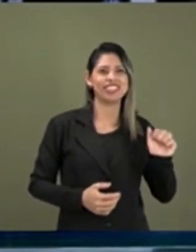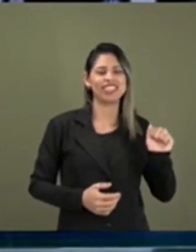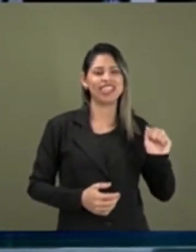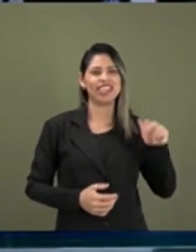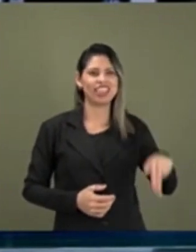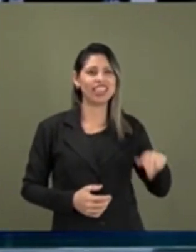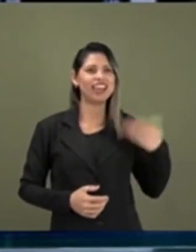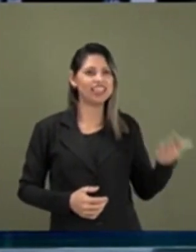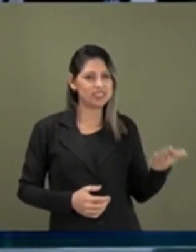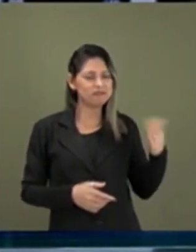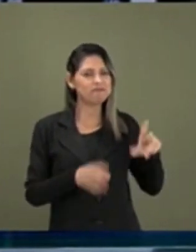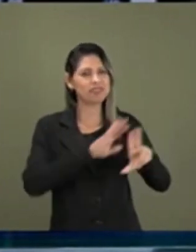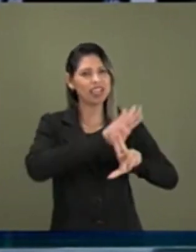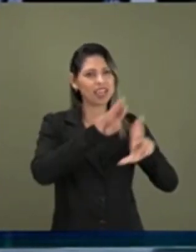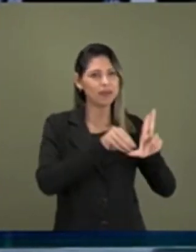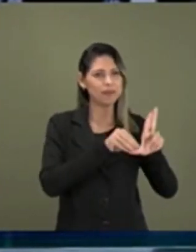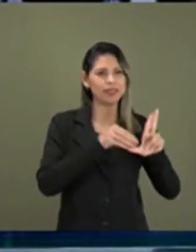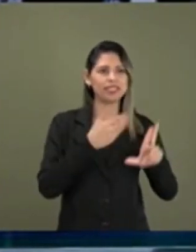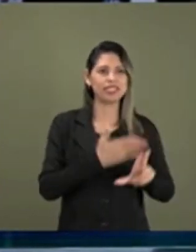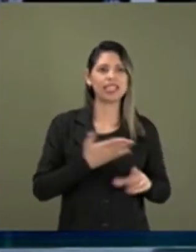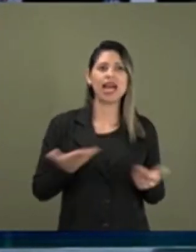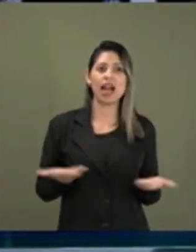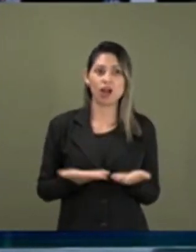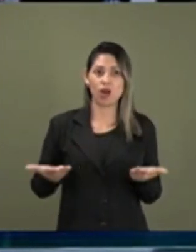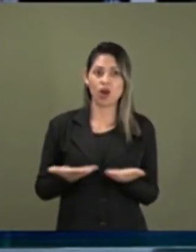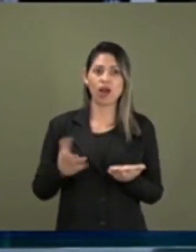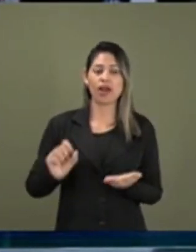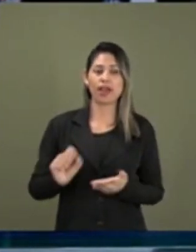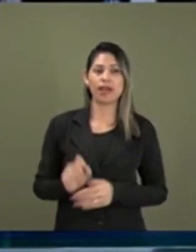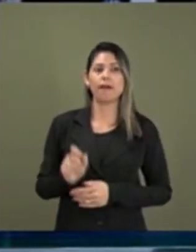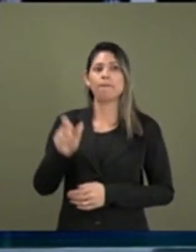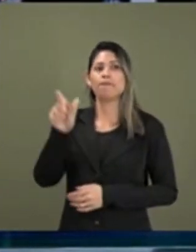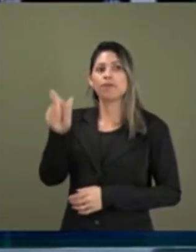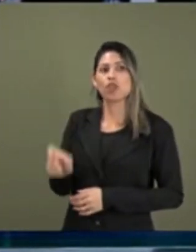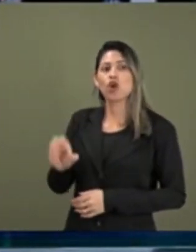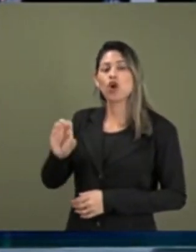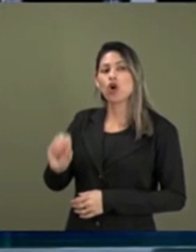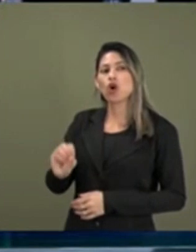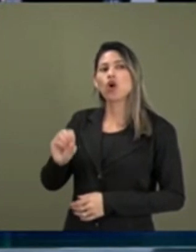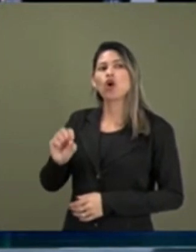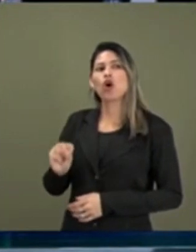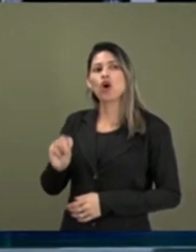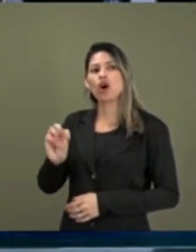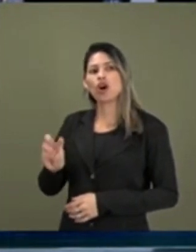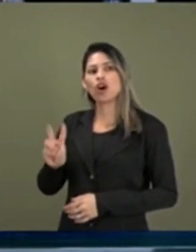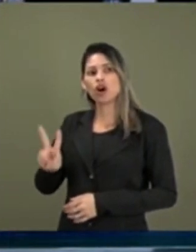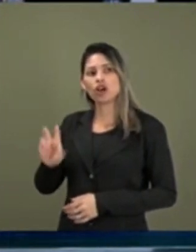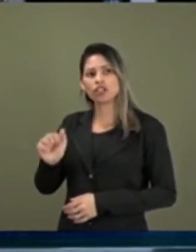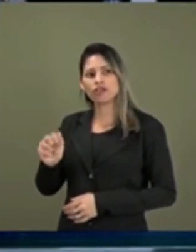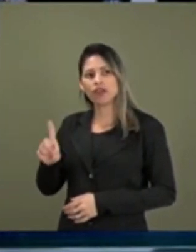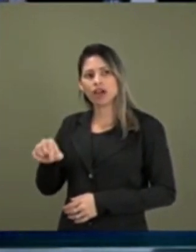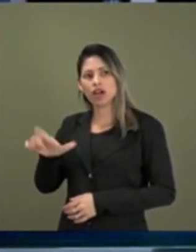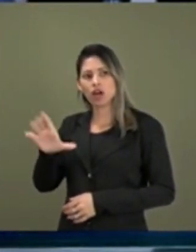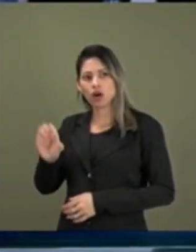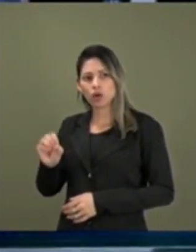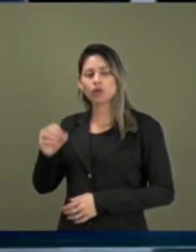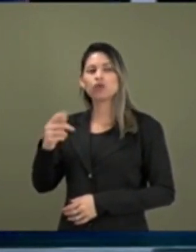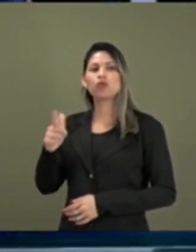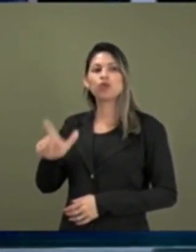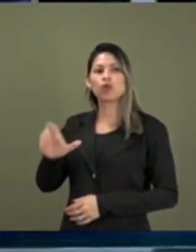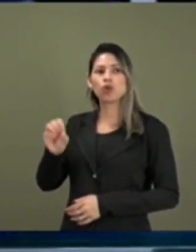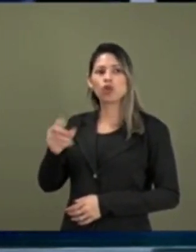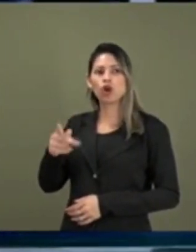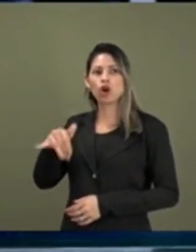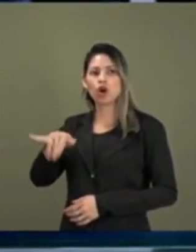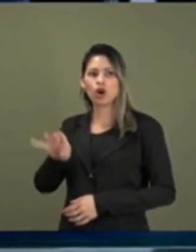Eu vou passar a palavra agora para o senhor Oswaldo Lopes Filho, que é o diretor-presidente da Fundação Televisão e Rádio Cultura do